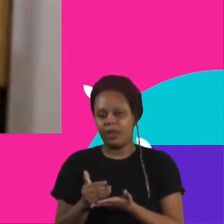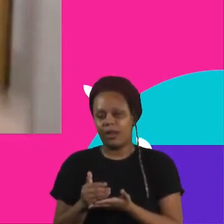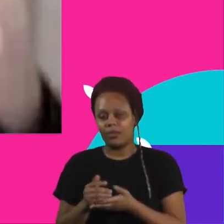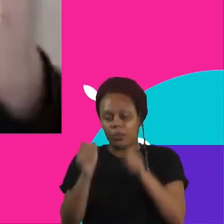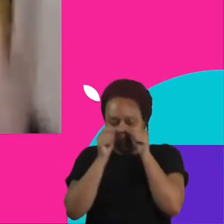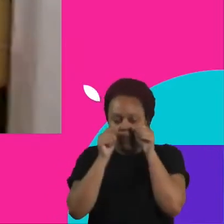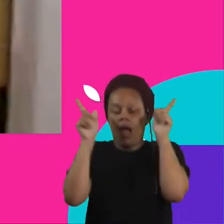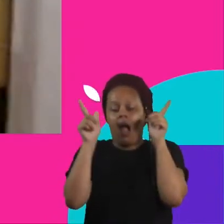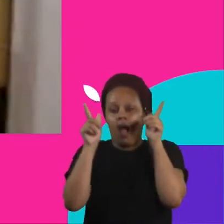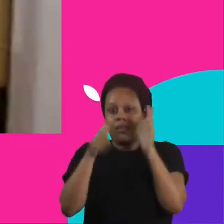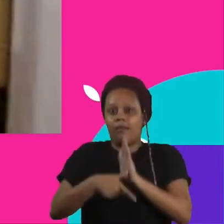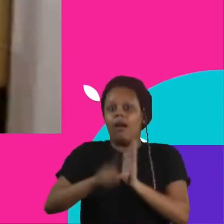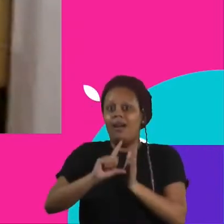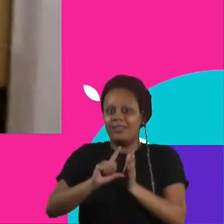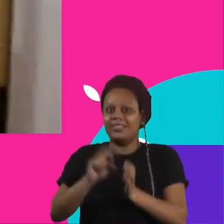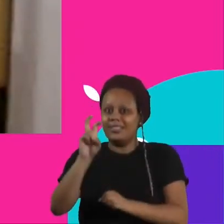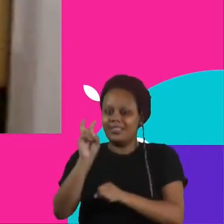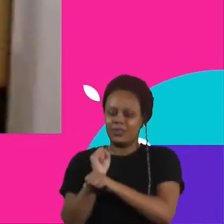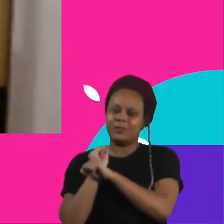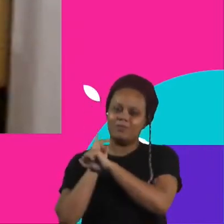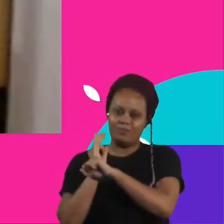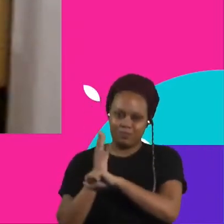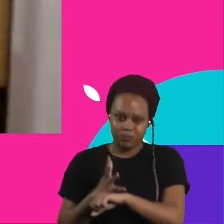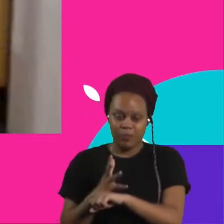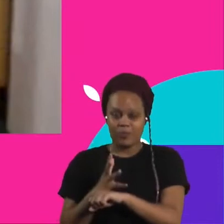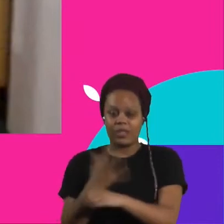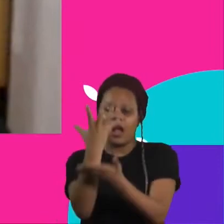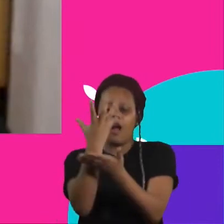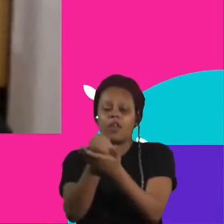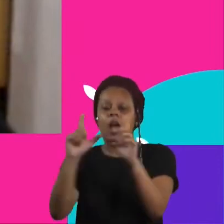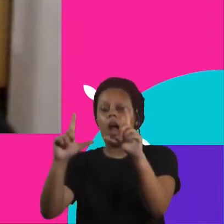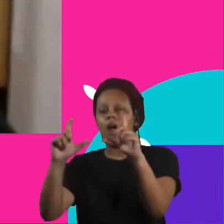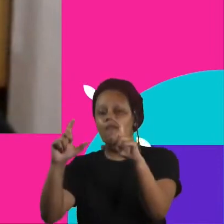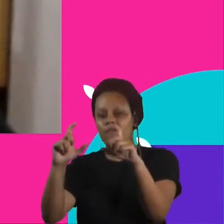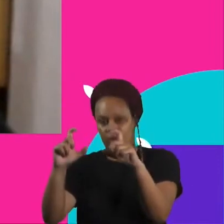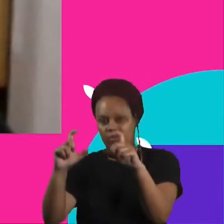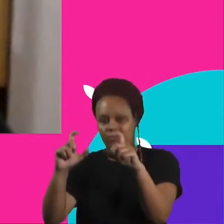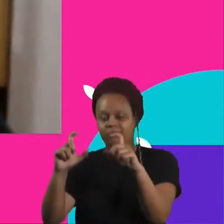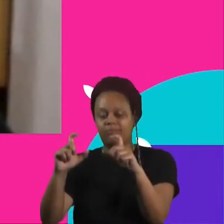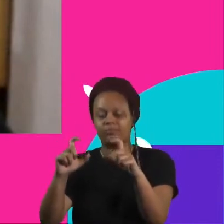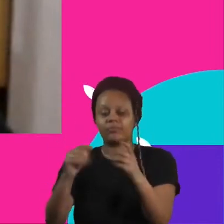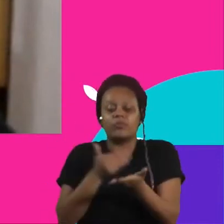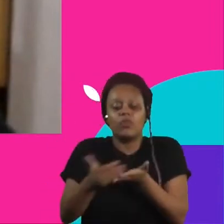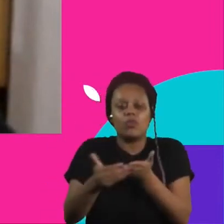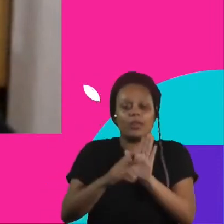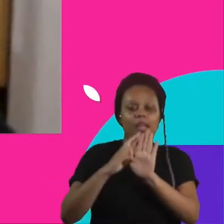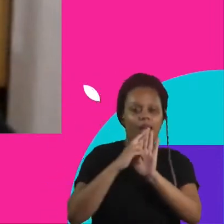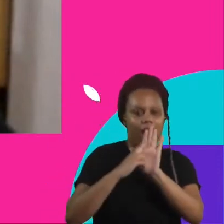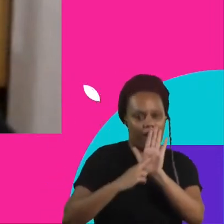manhã, fazer a fotografia do banco de dados para poder fazer esse relatório mensalmente ou mais.